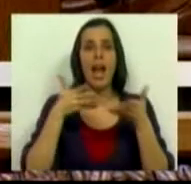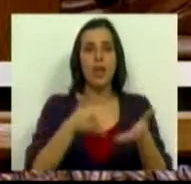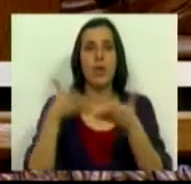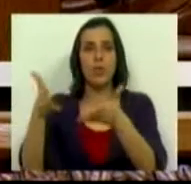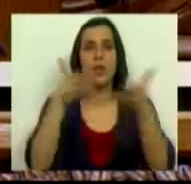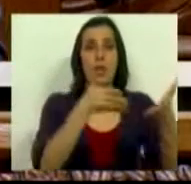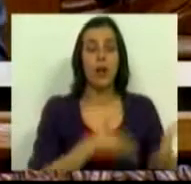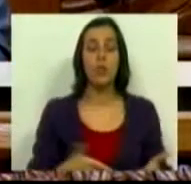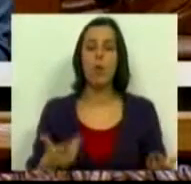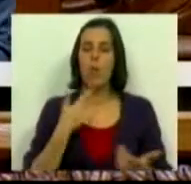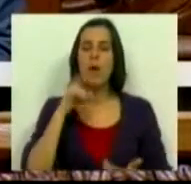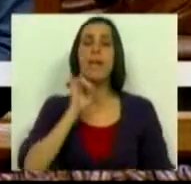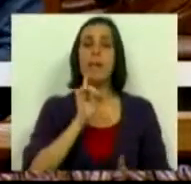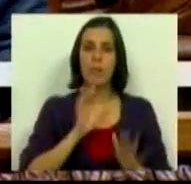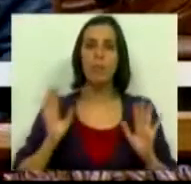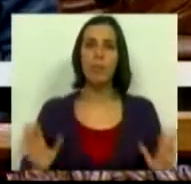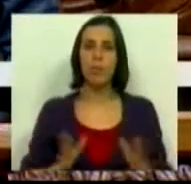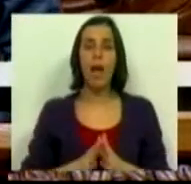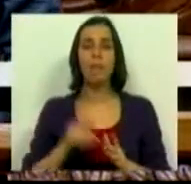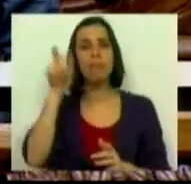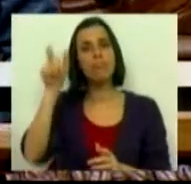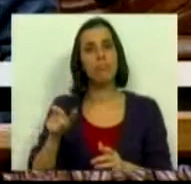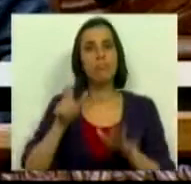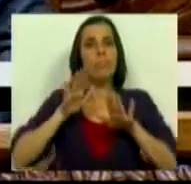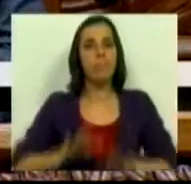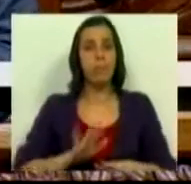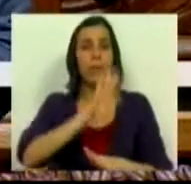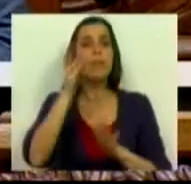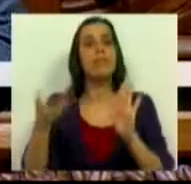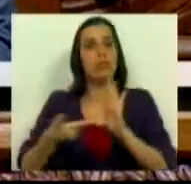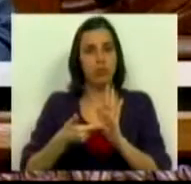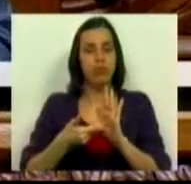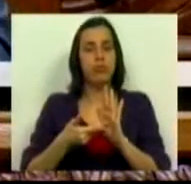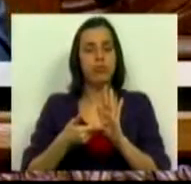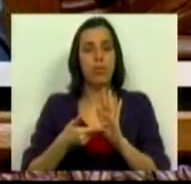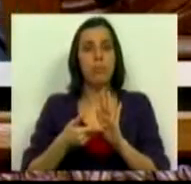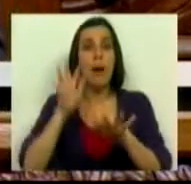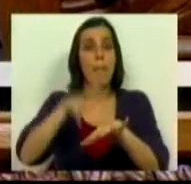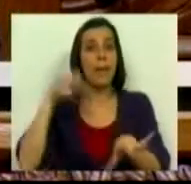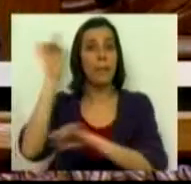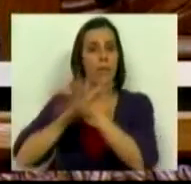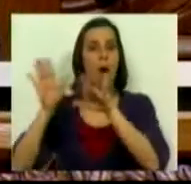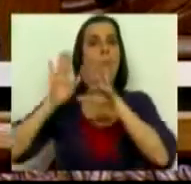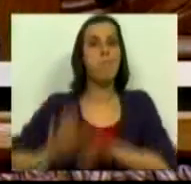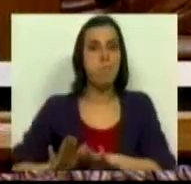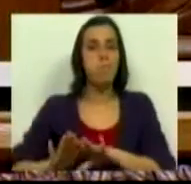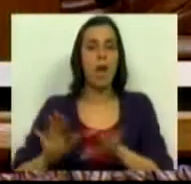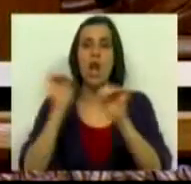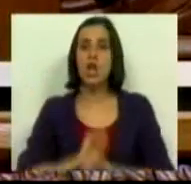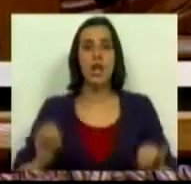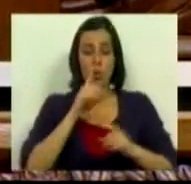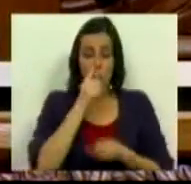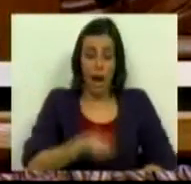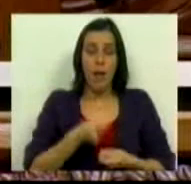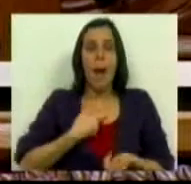ajudas. E foi muito importante o elemento de travão introduzido no Parlamento Europeu de que nenhum